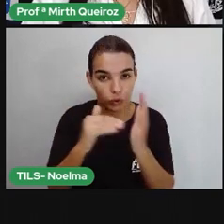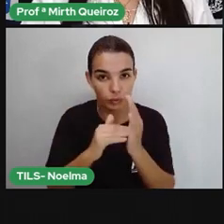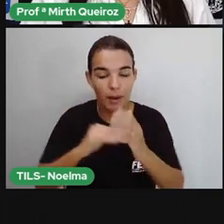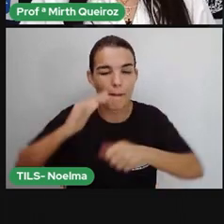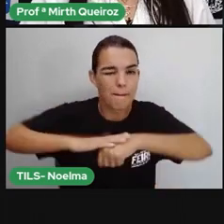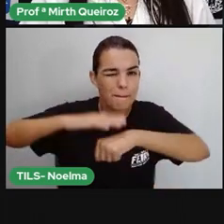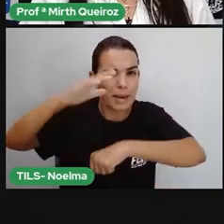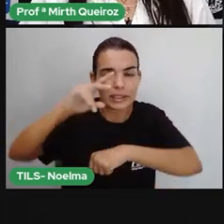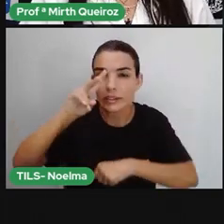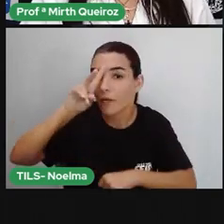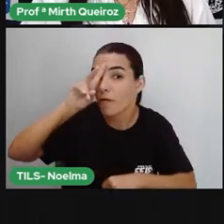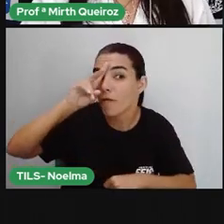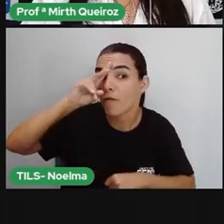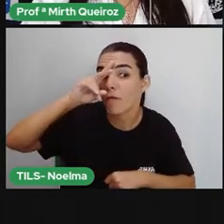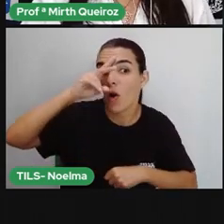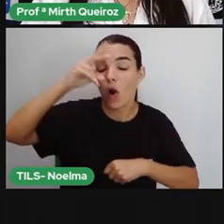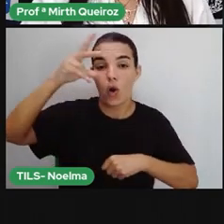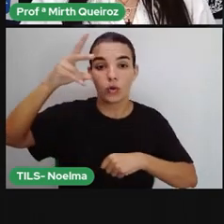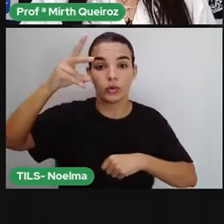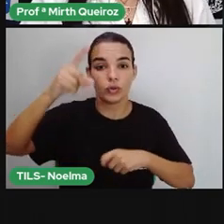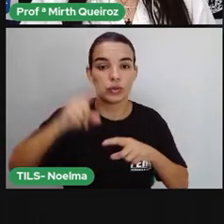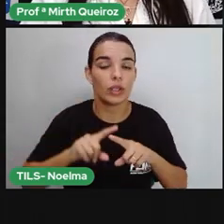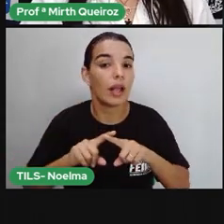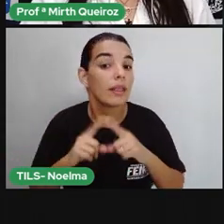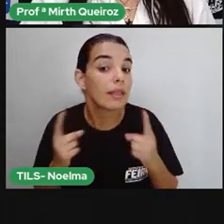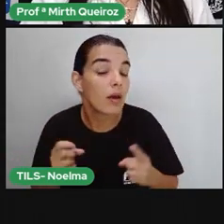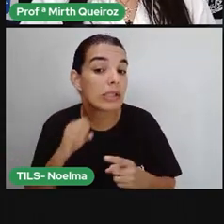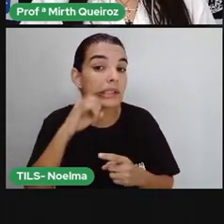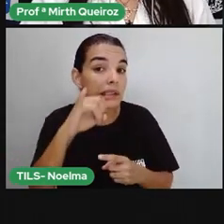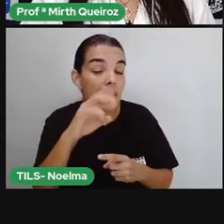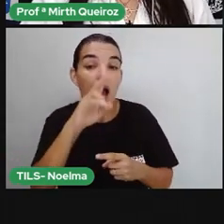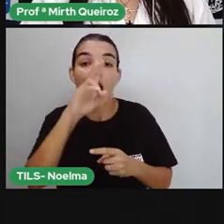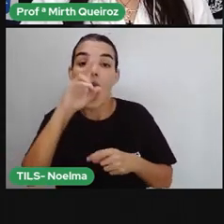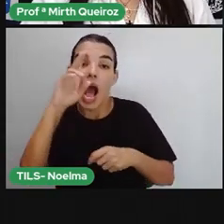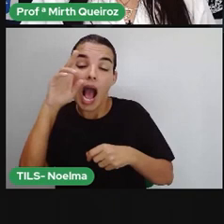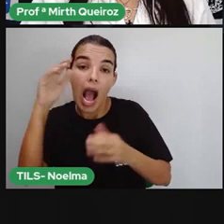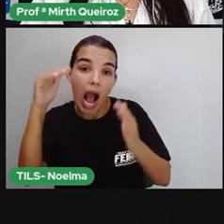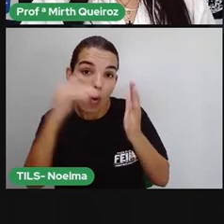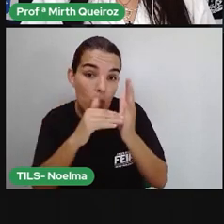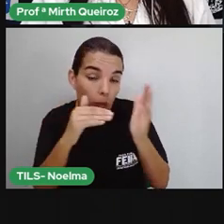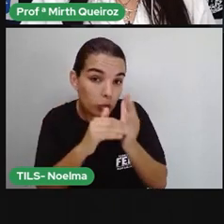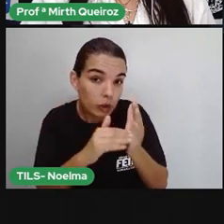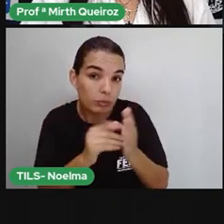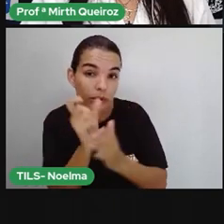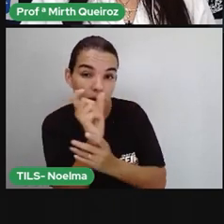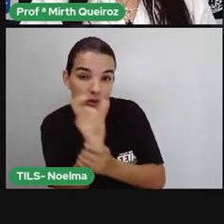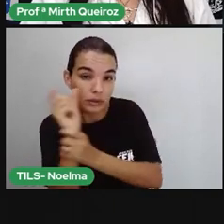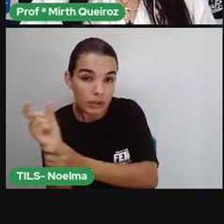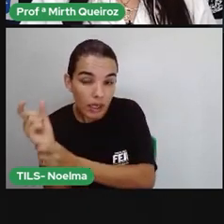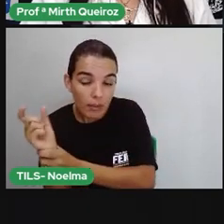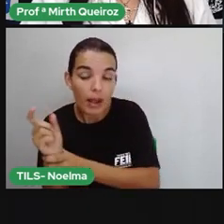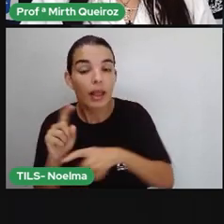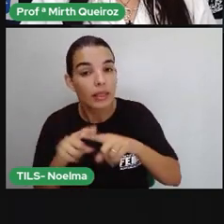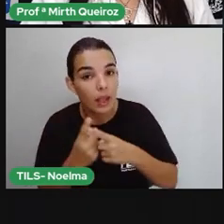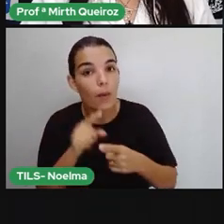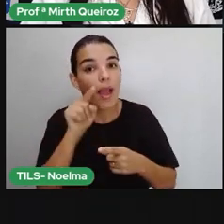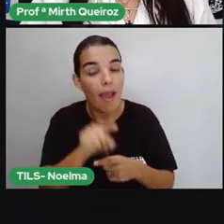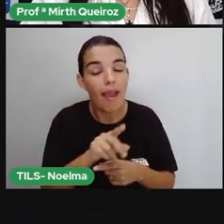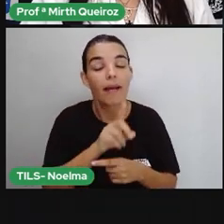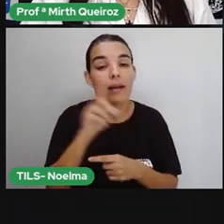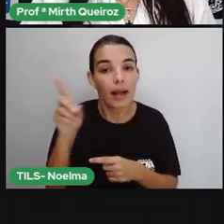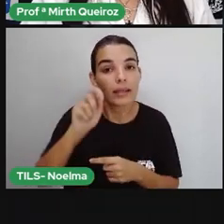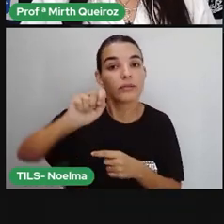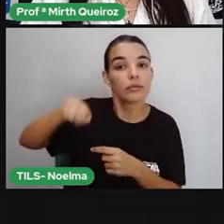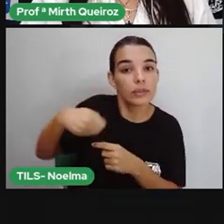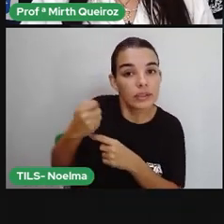a sílaba de maior intensidade. Se a última sílaba é a sílaba tônica, então podemos dizer